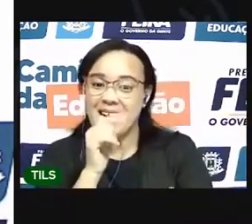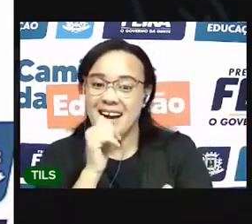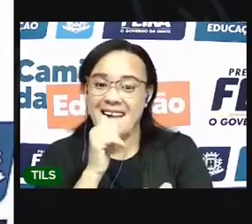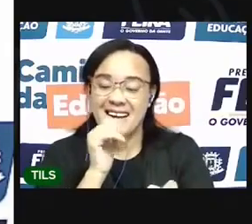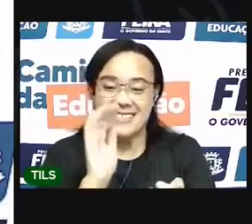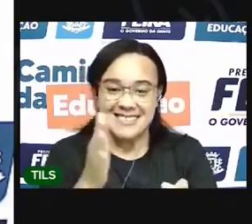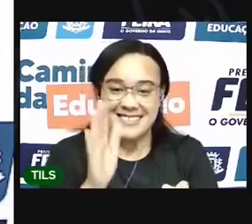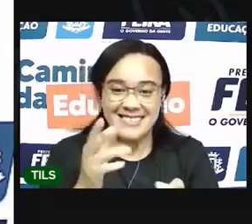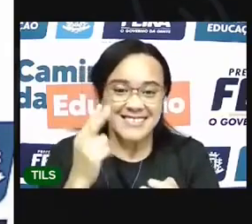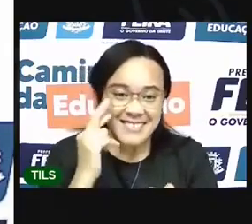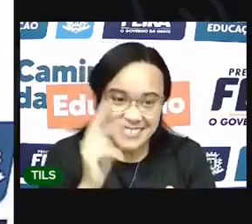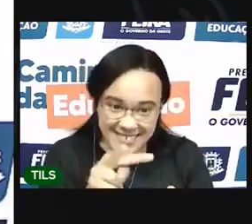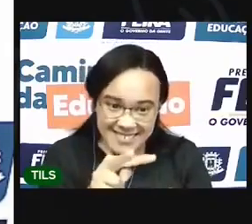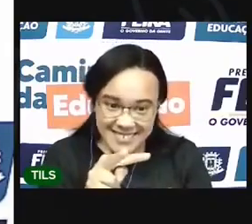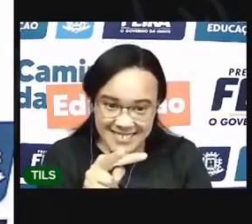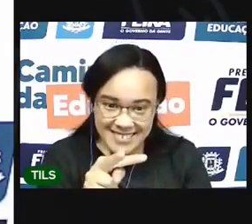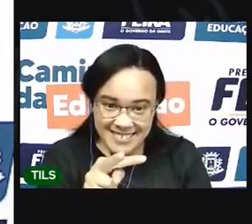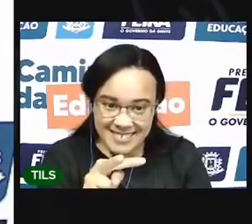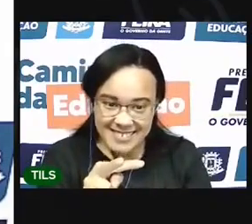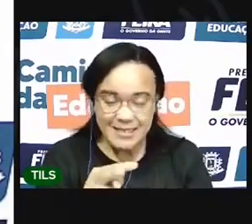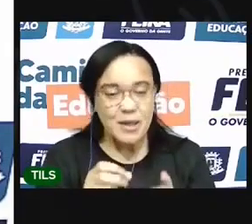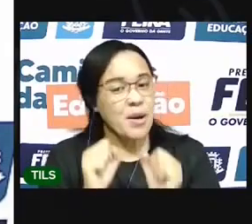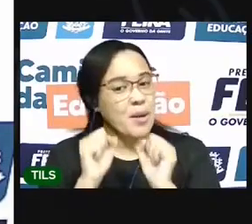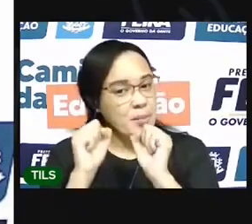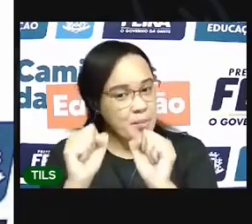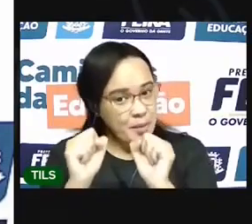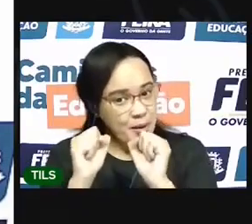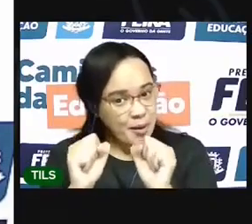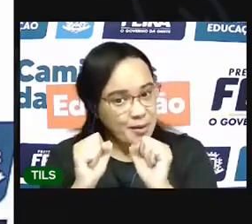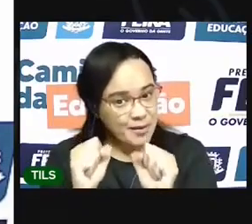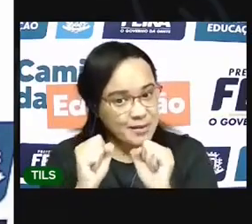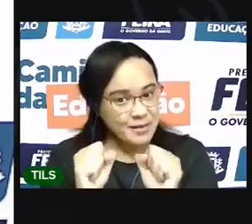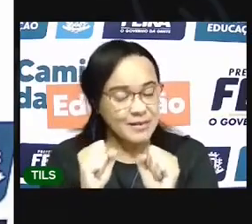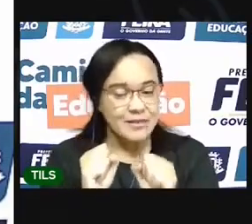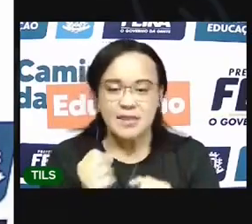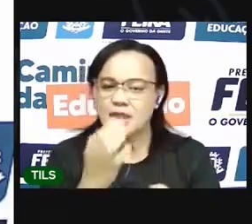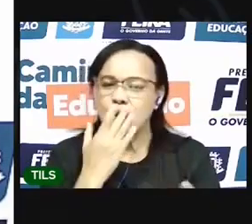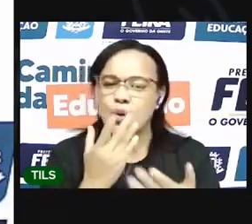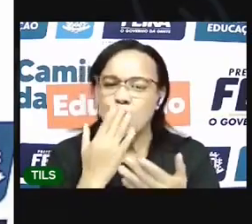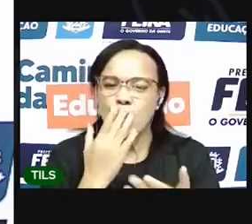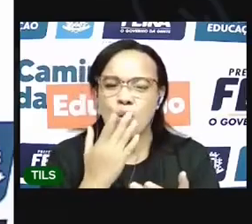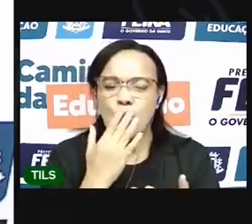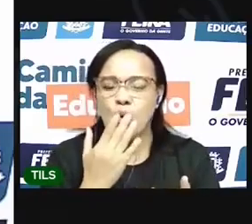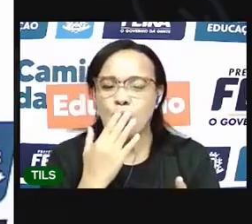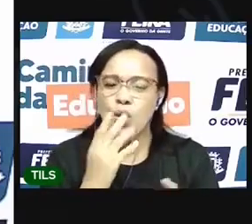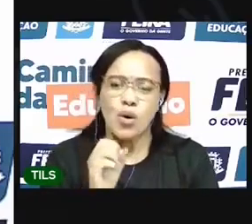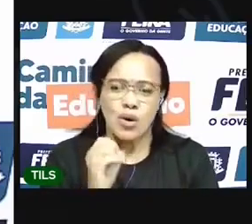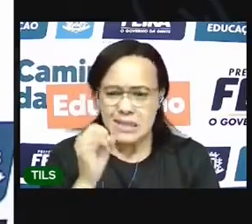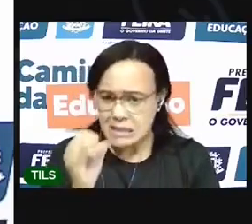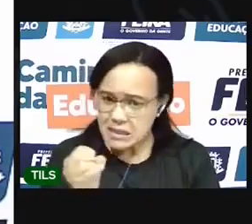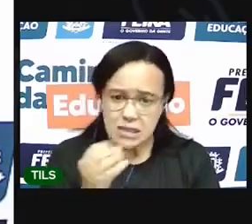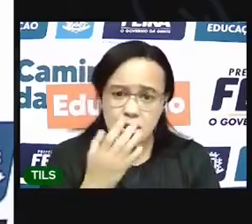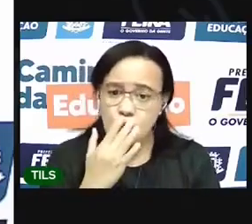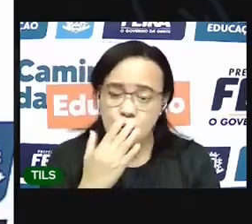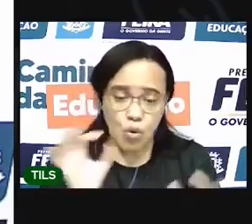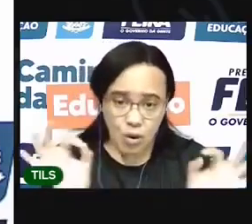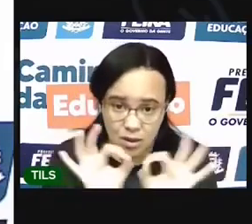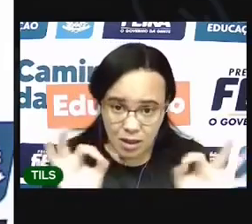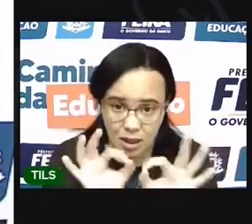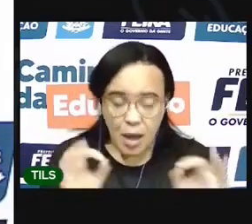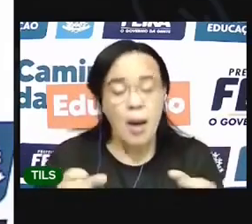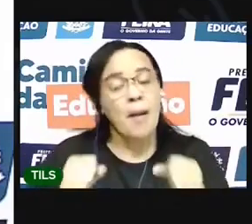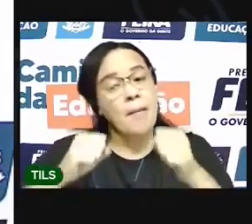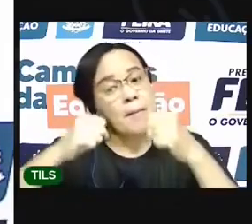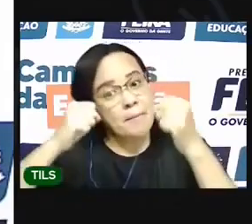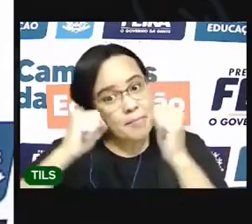Tá vendo? Você pode Se o seu papel não for colorido Depois você pode pintar Esse barquinho Pode escrever o seu